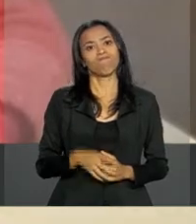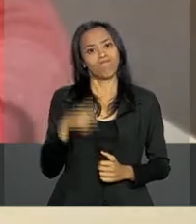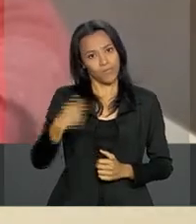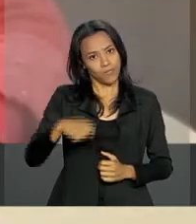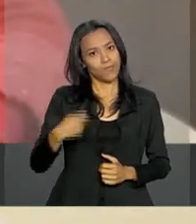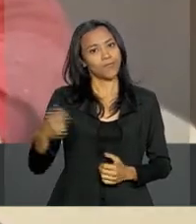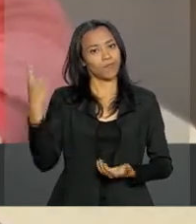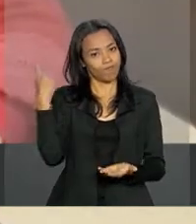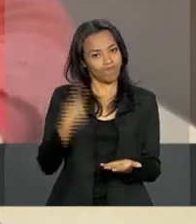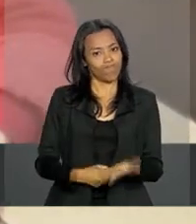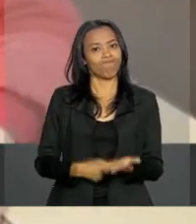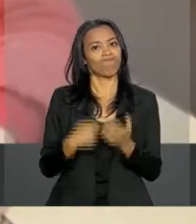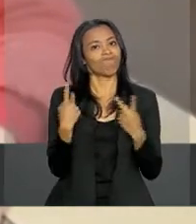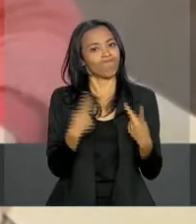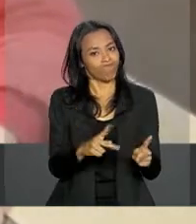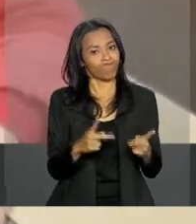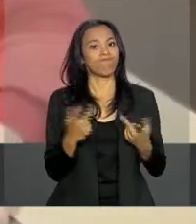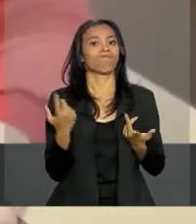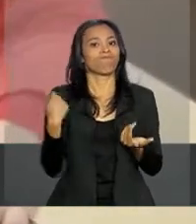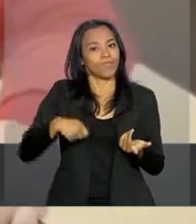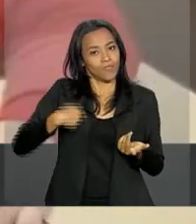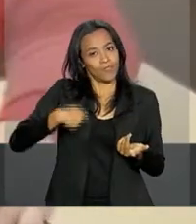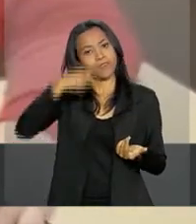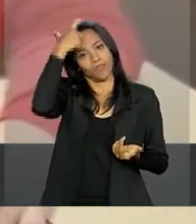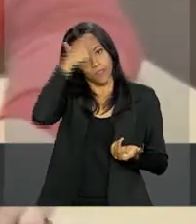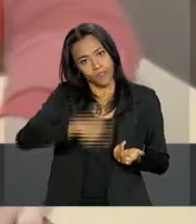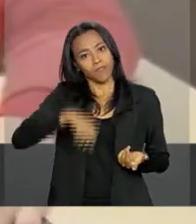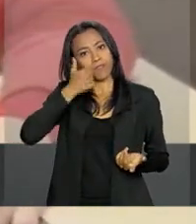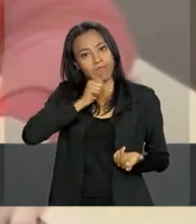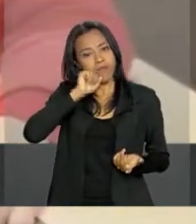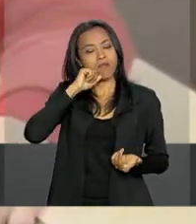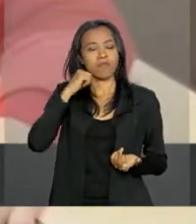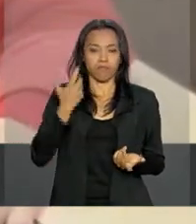dever de casa. Faça o seu dever de mãe.